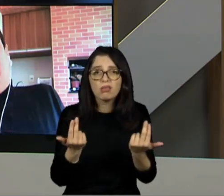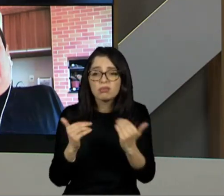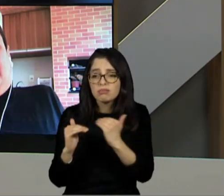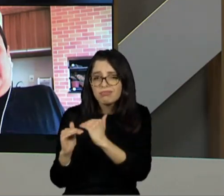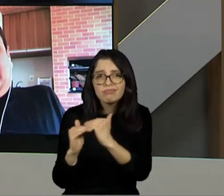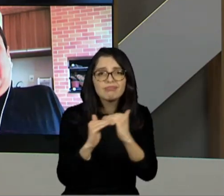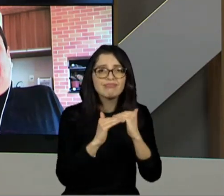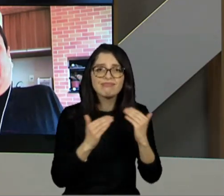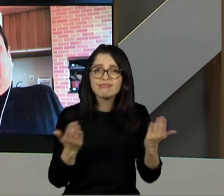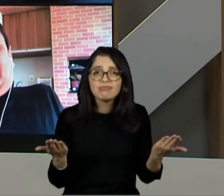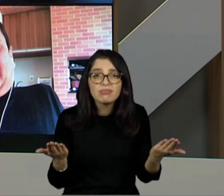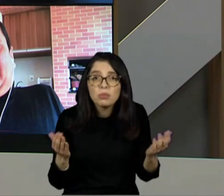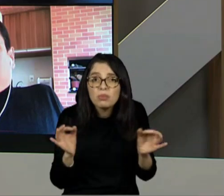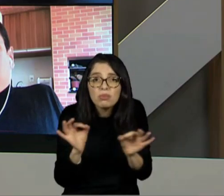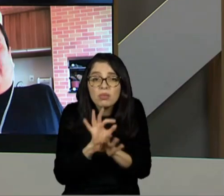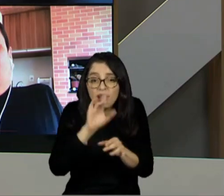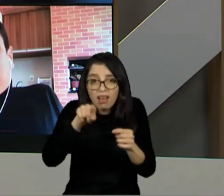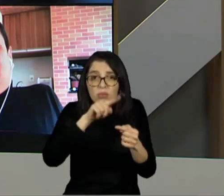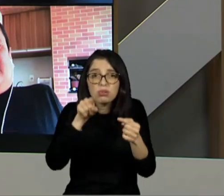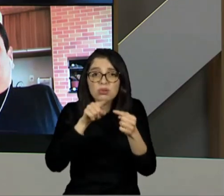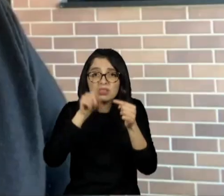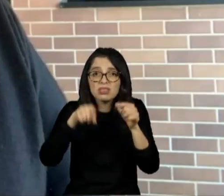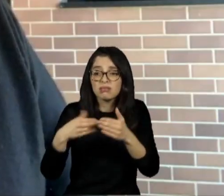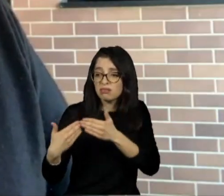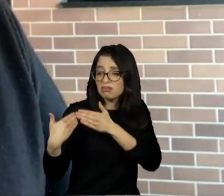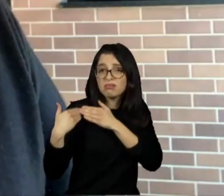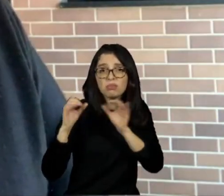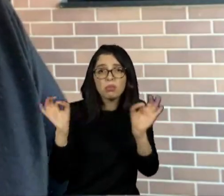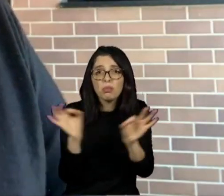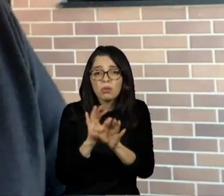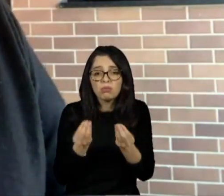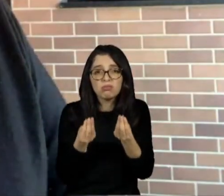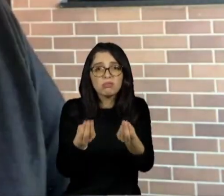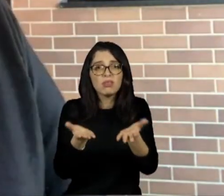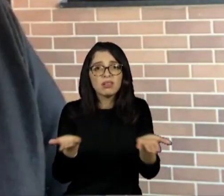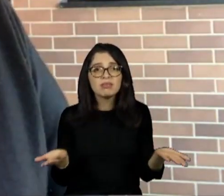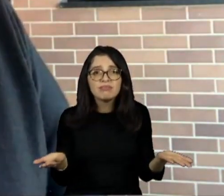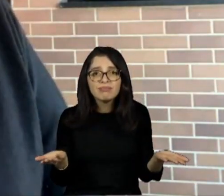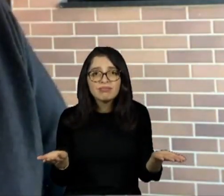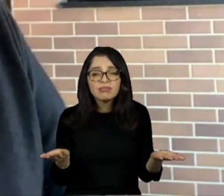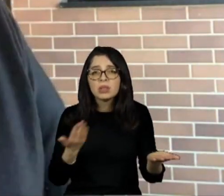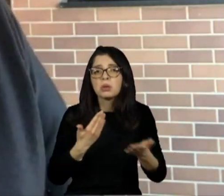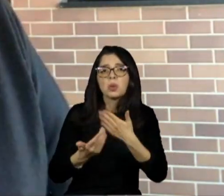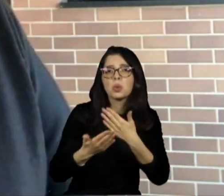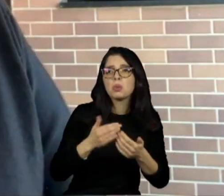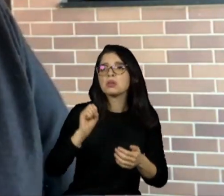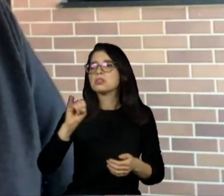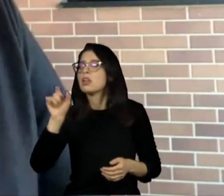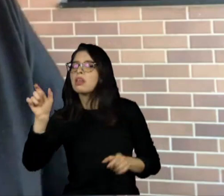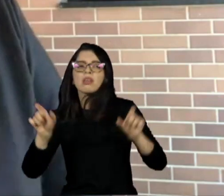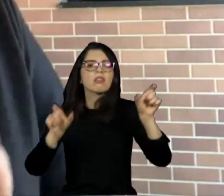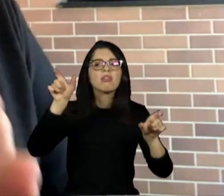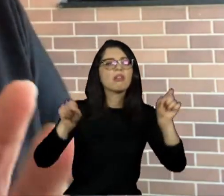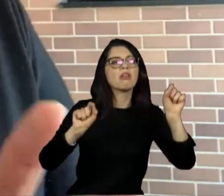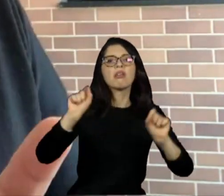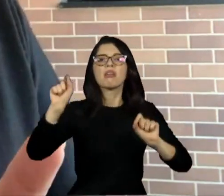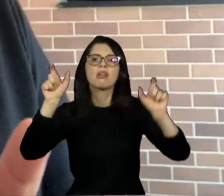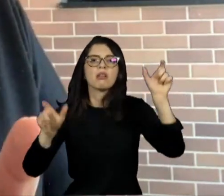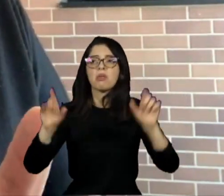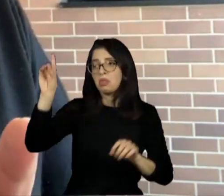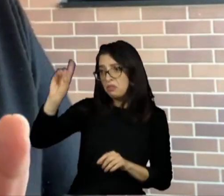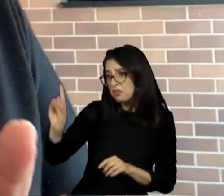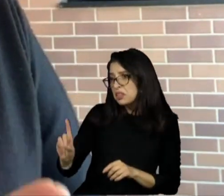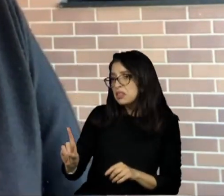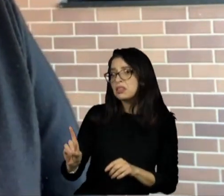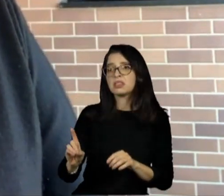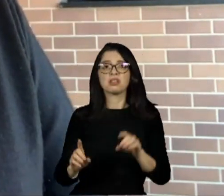o que você tem que entregar. Não importa se você, enfim, não está vendo, se você não está andando, se você não está falando, seja o que for.